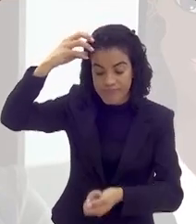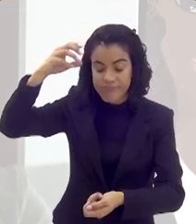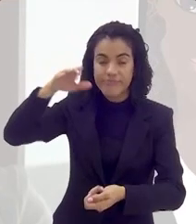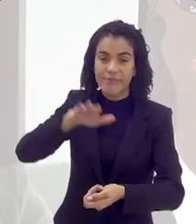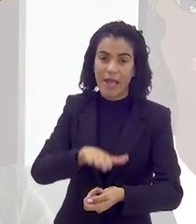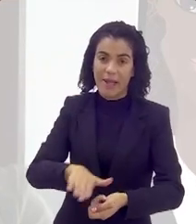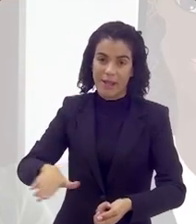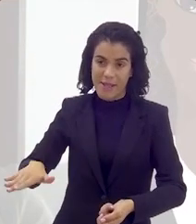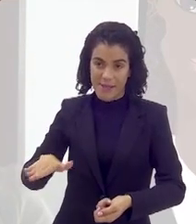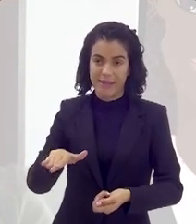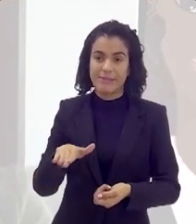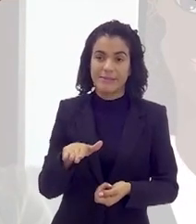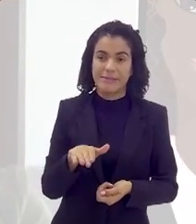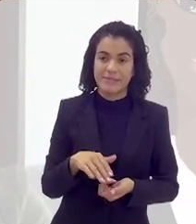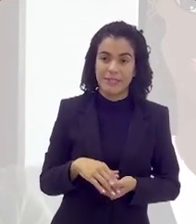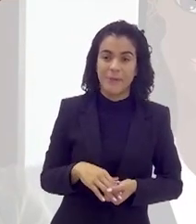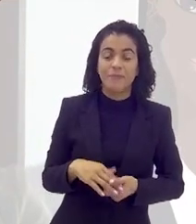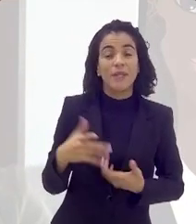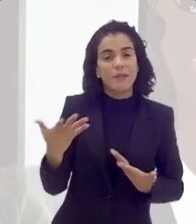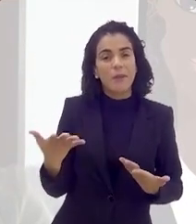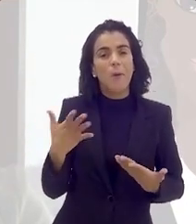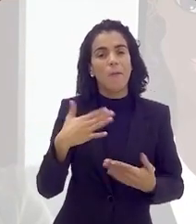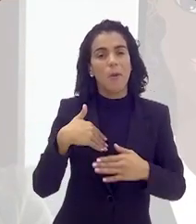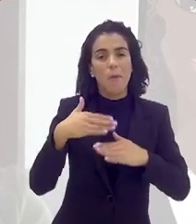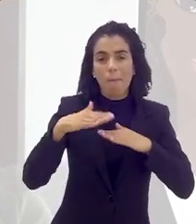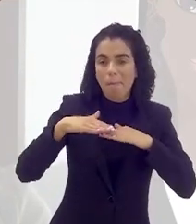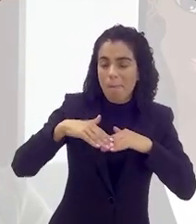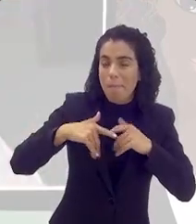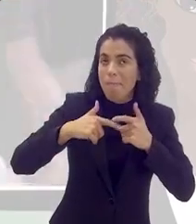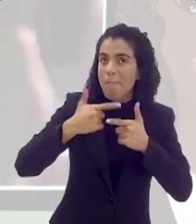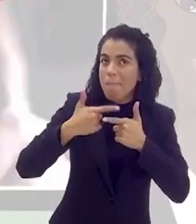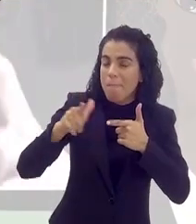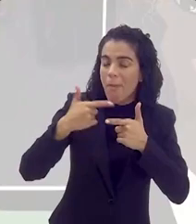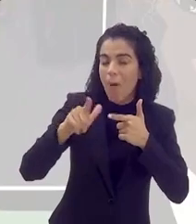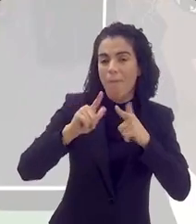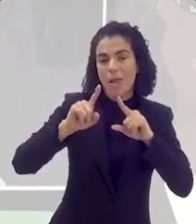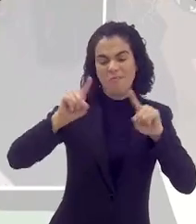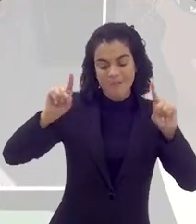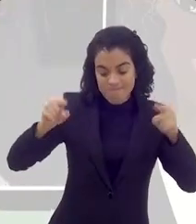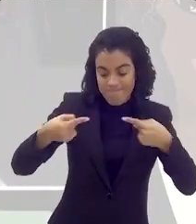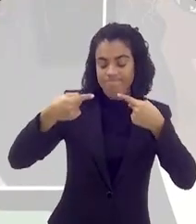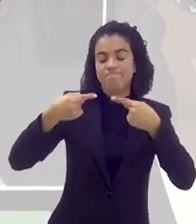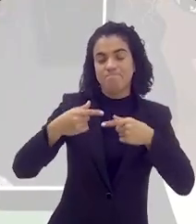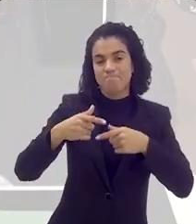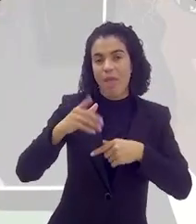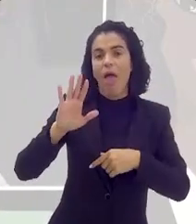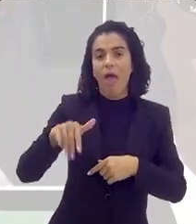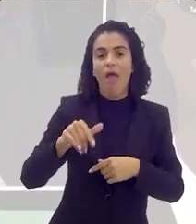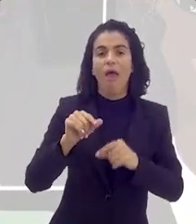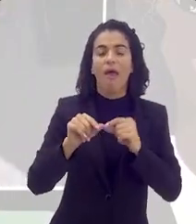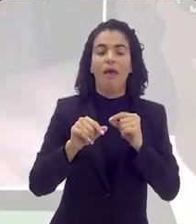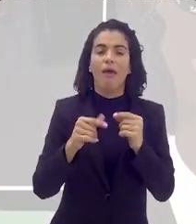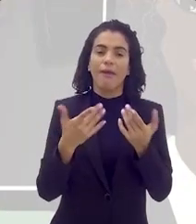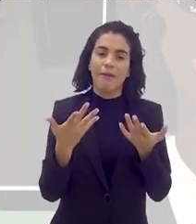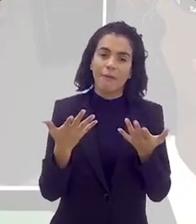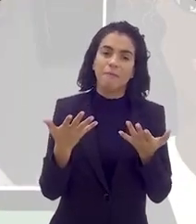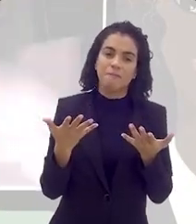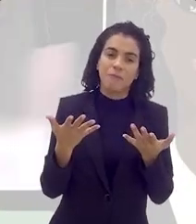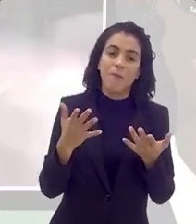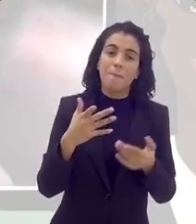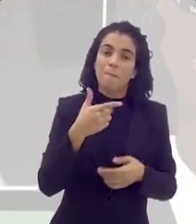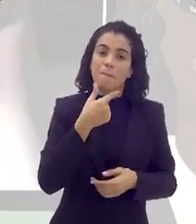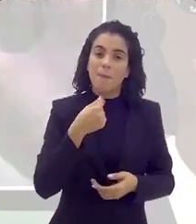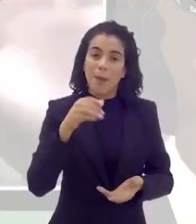né, no sentido do final do casamento, então, os meus maiores dilemas, assim, são de liberar,